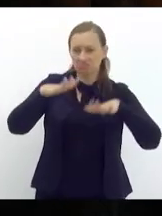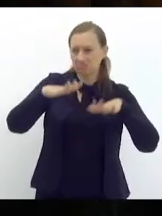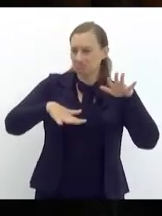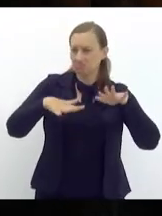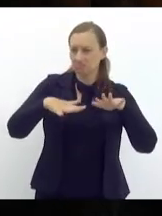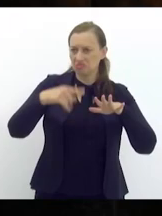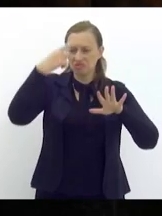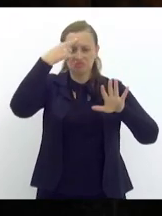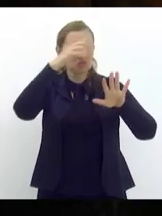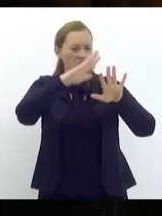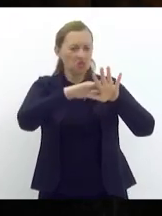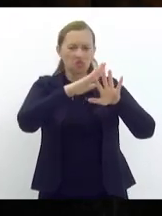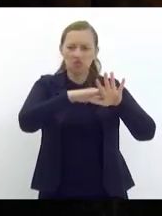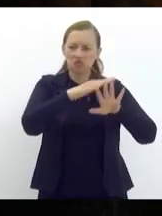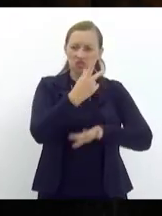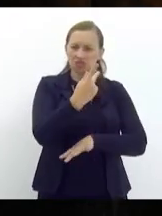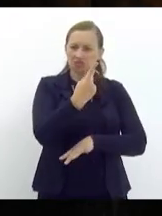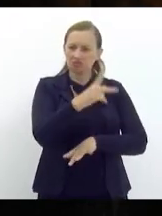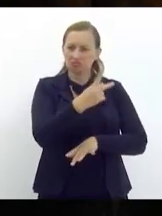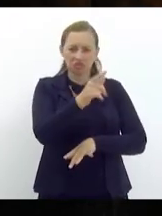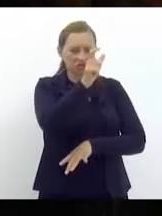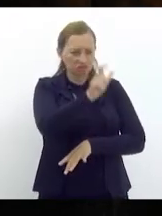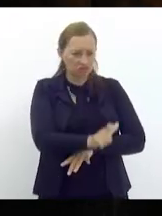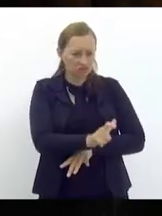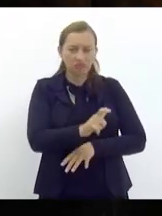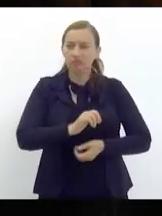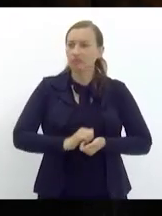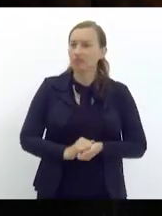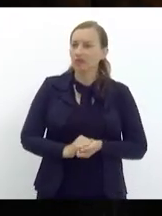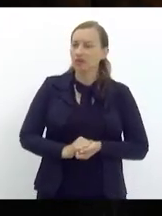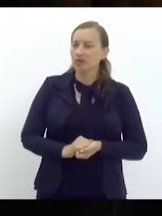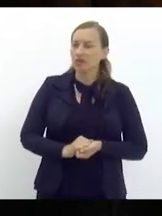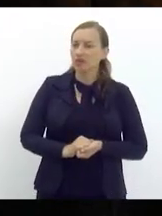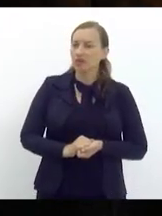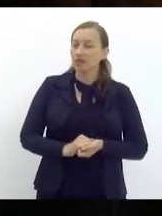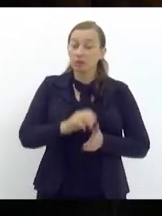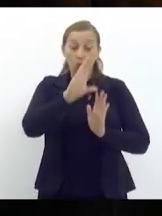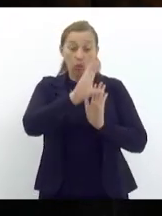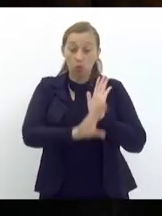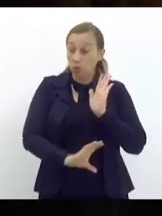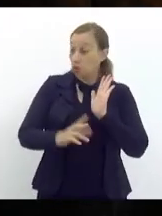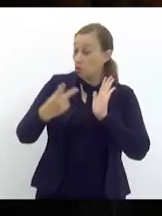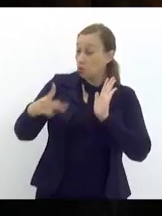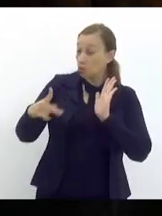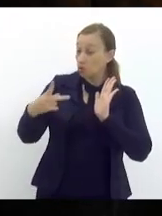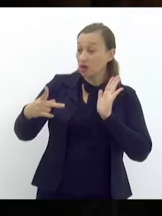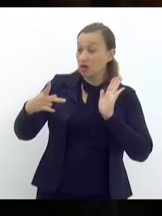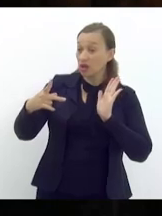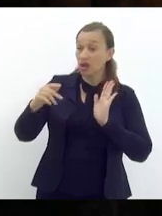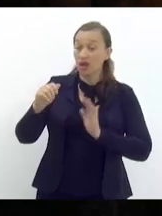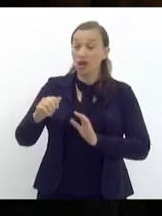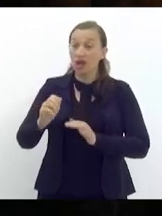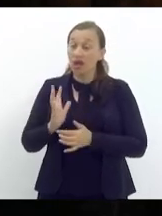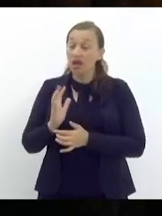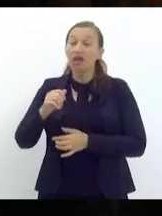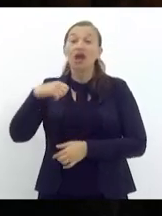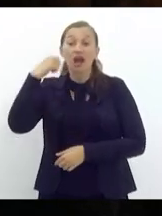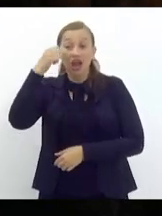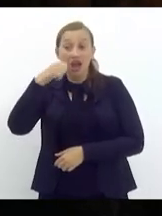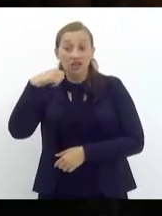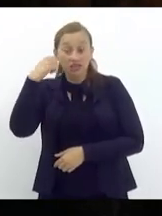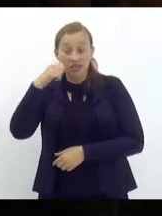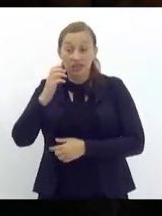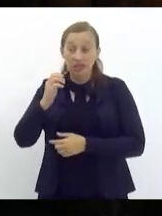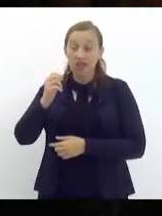vertente ideológica pela folha pela serviços artísticos prestados